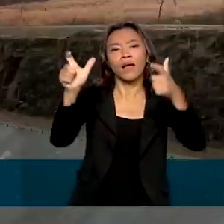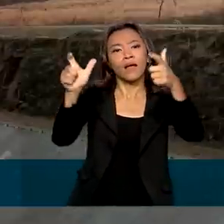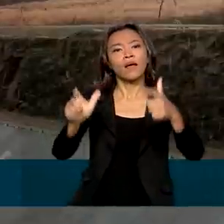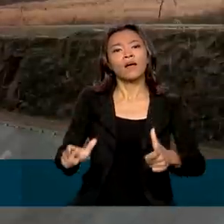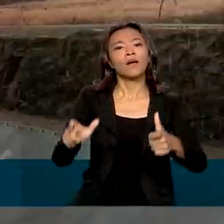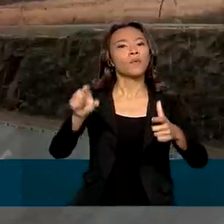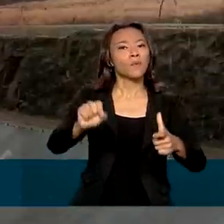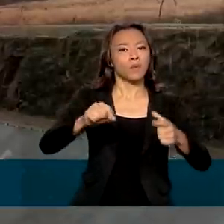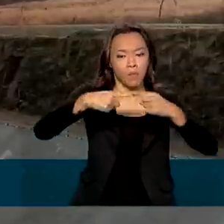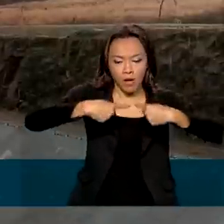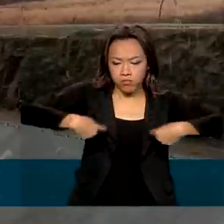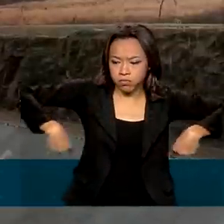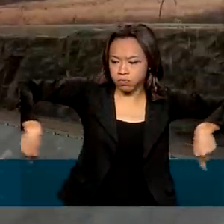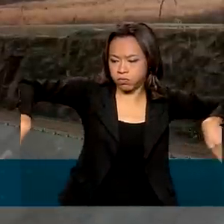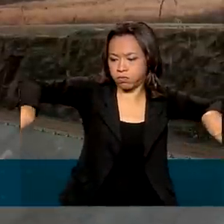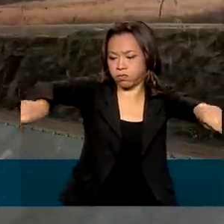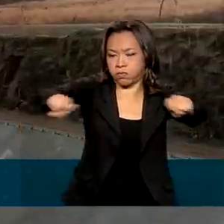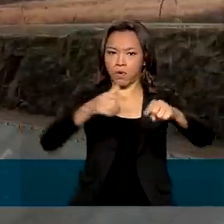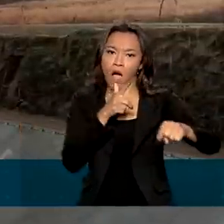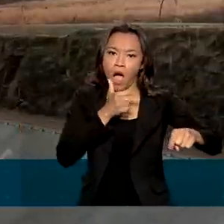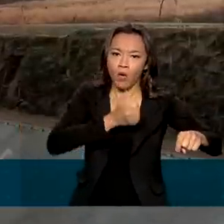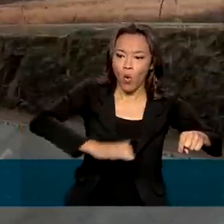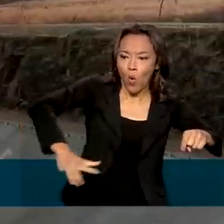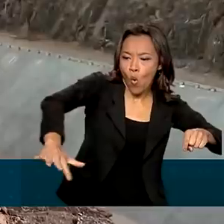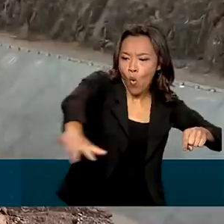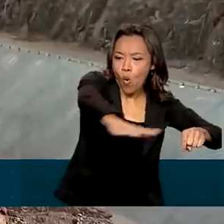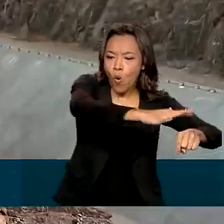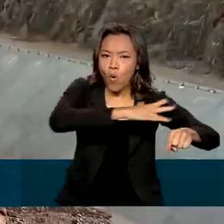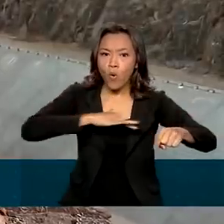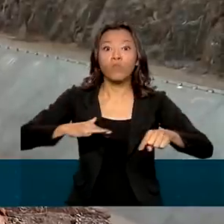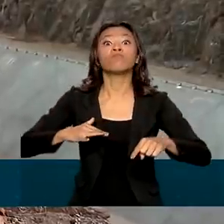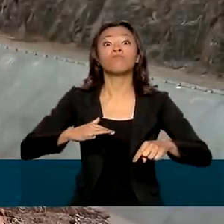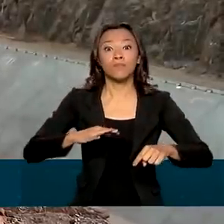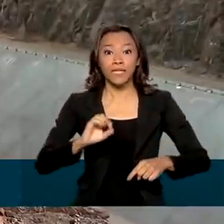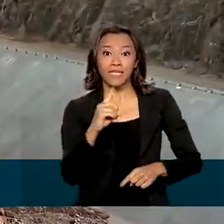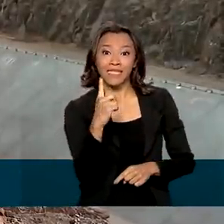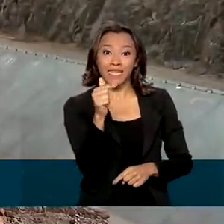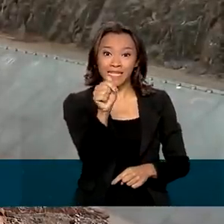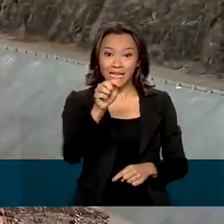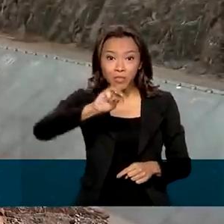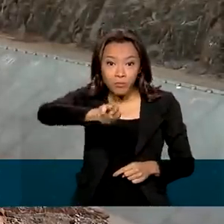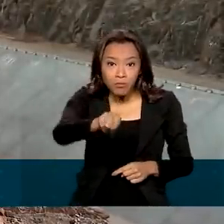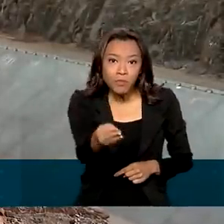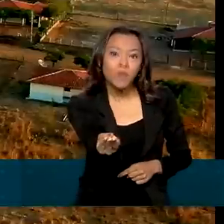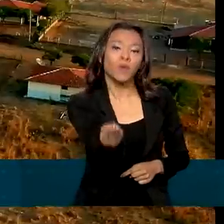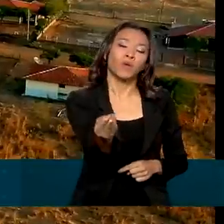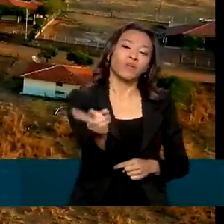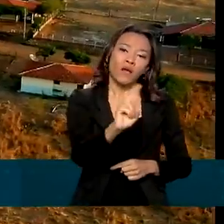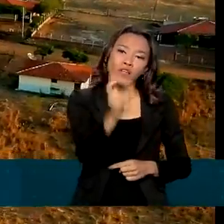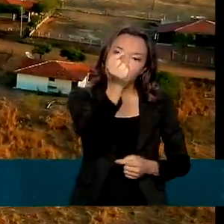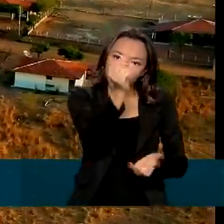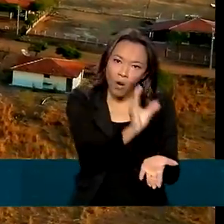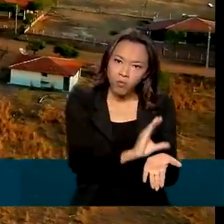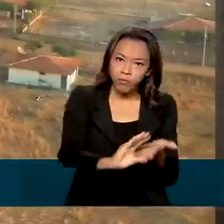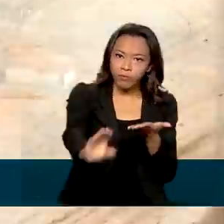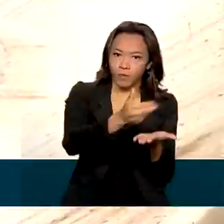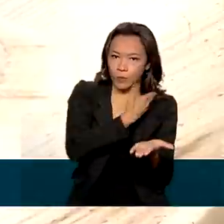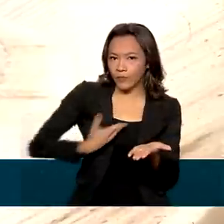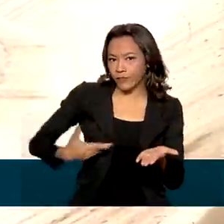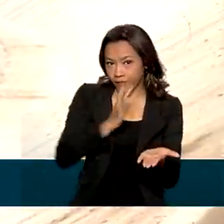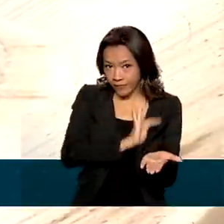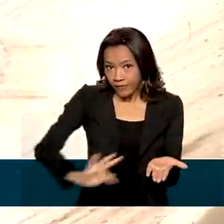barragem Engenheiro Ávidos, que contou com mais de 17 milhões de reais de investimentos federais.